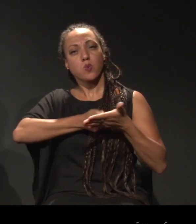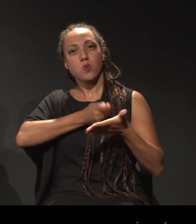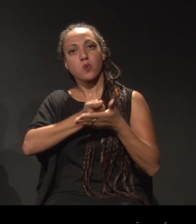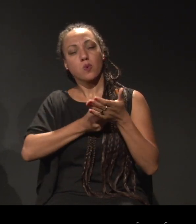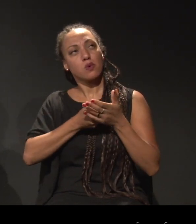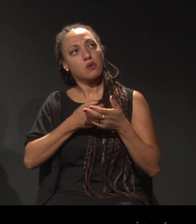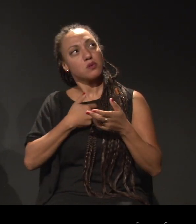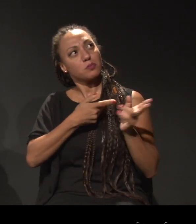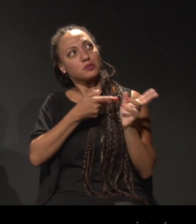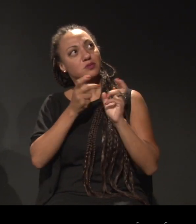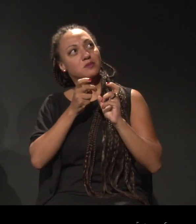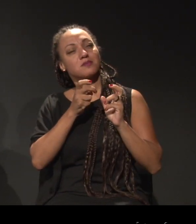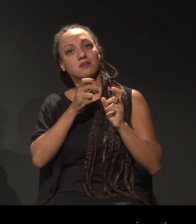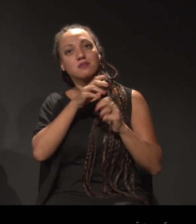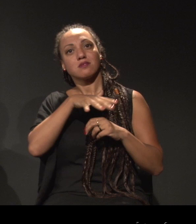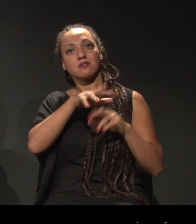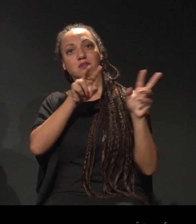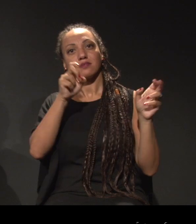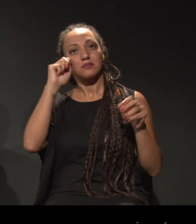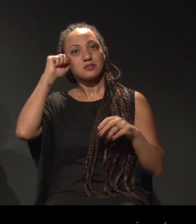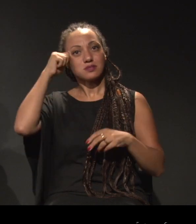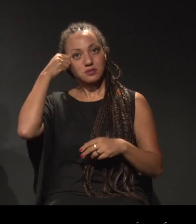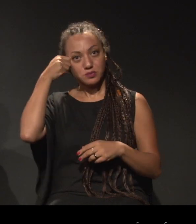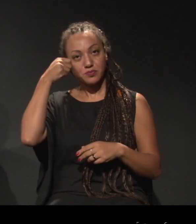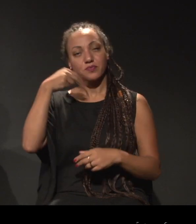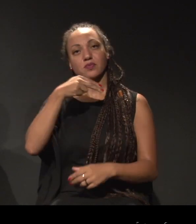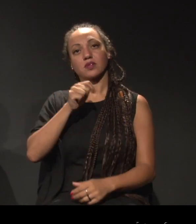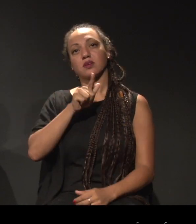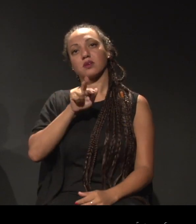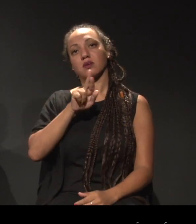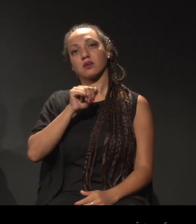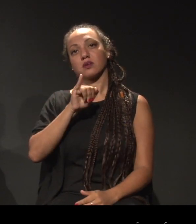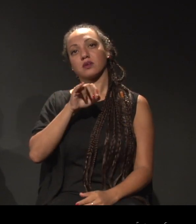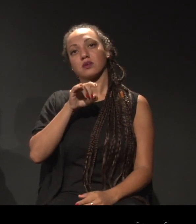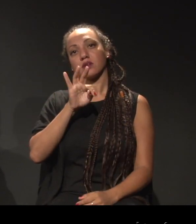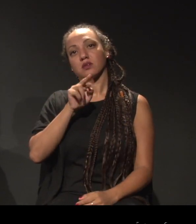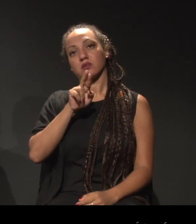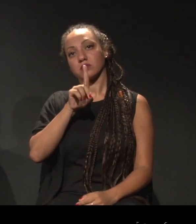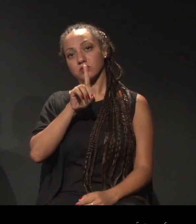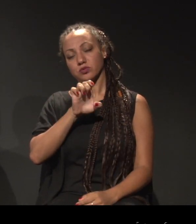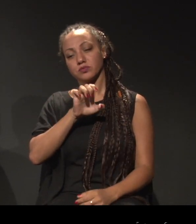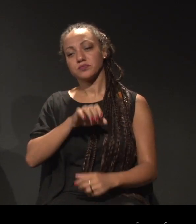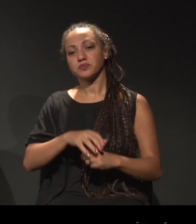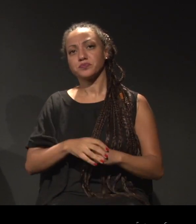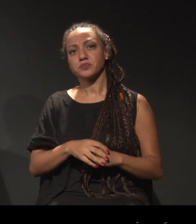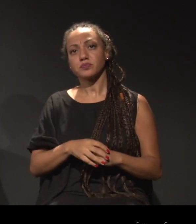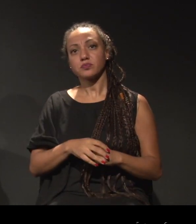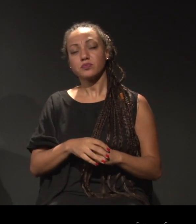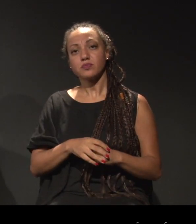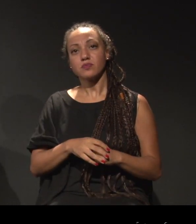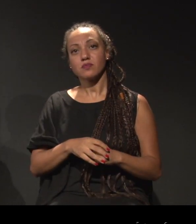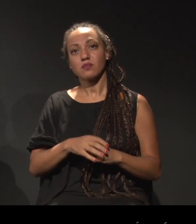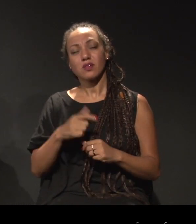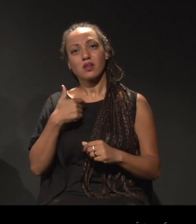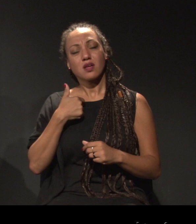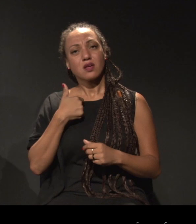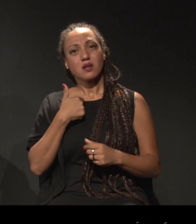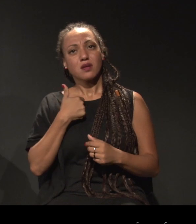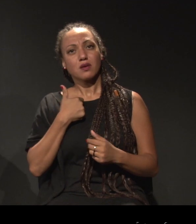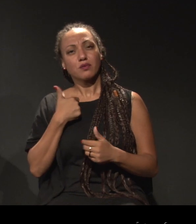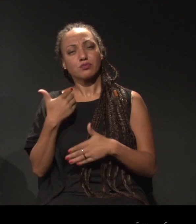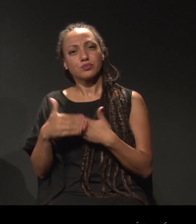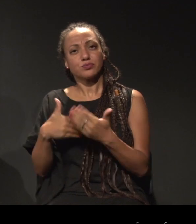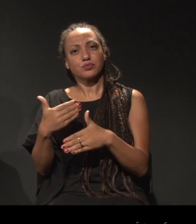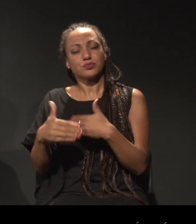negritude. Eu fui deixando e vivendo o exotismo de ser